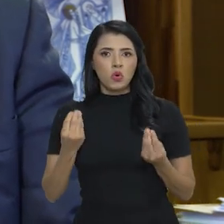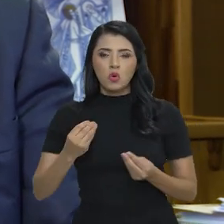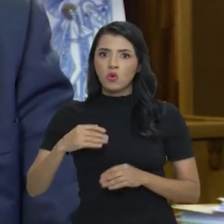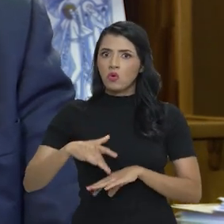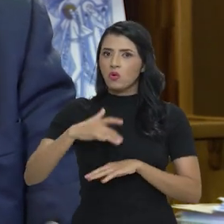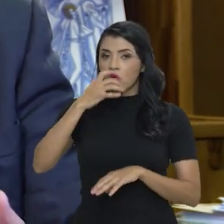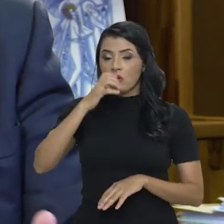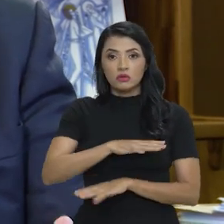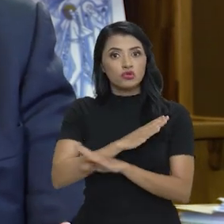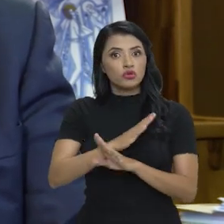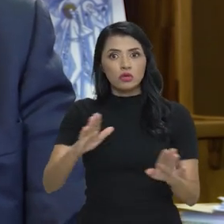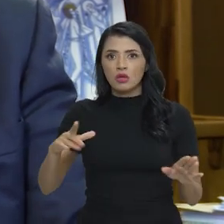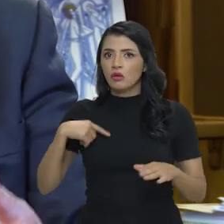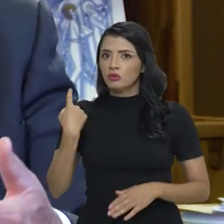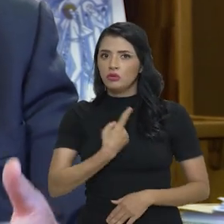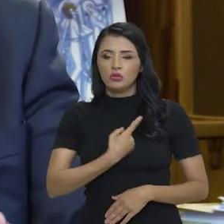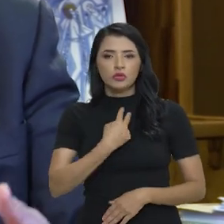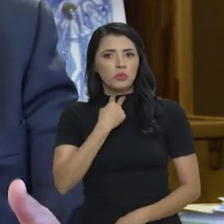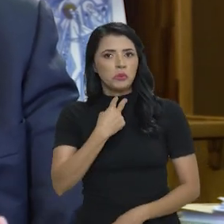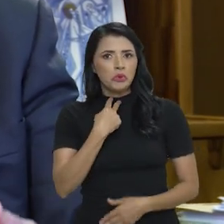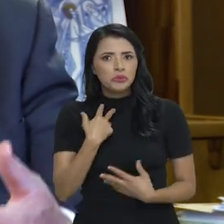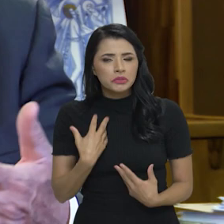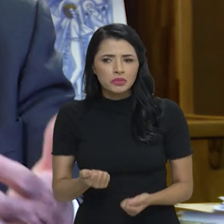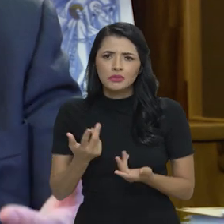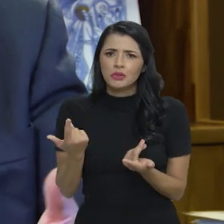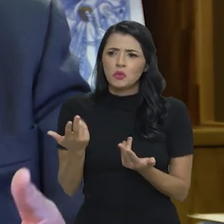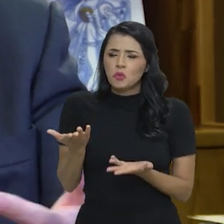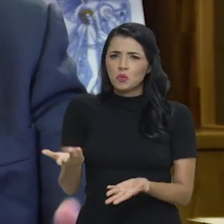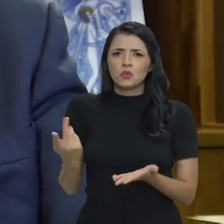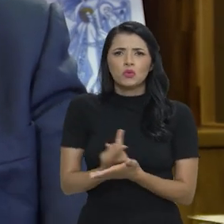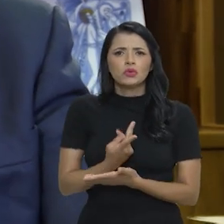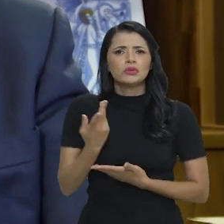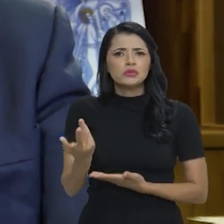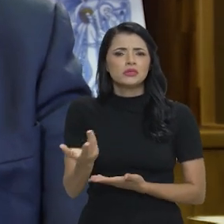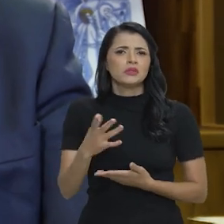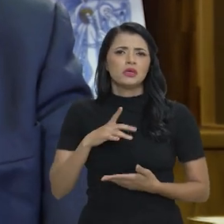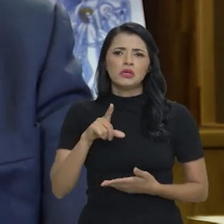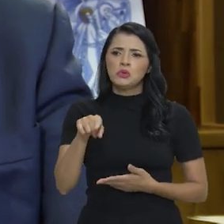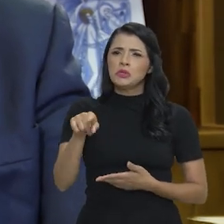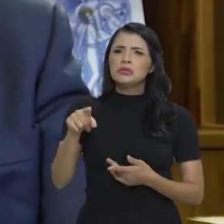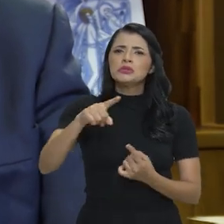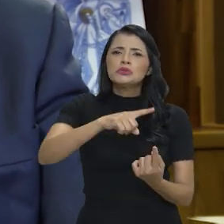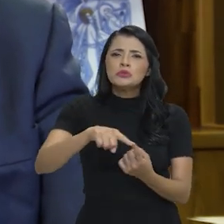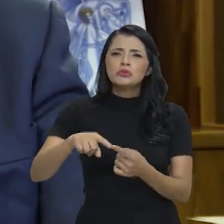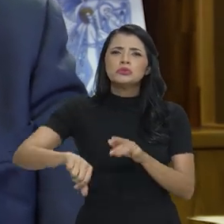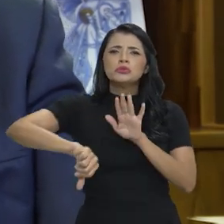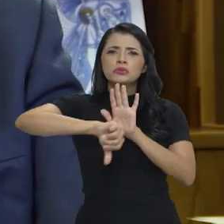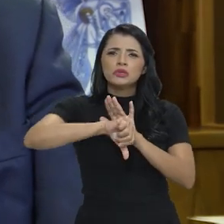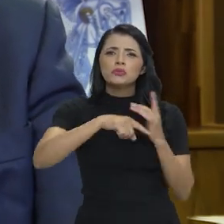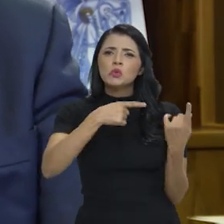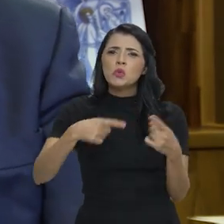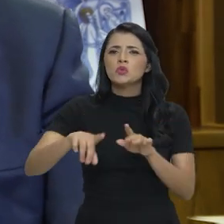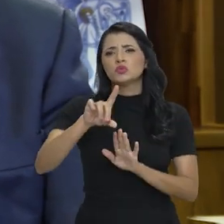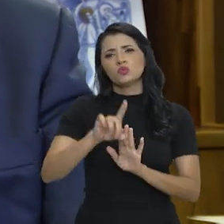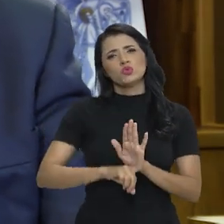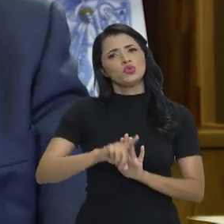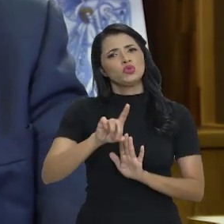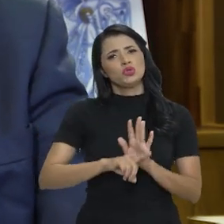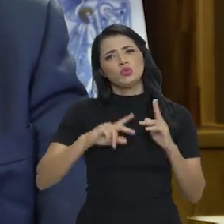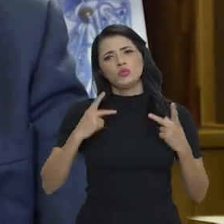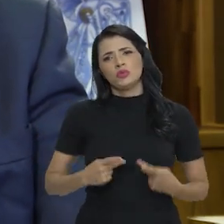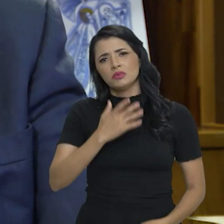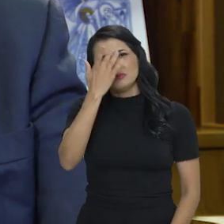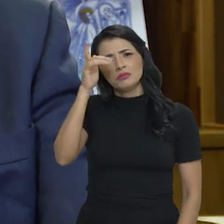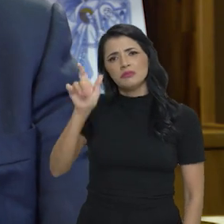Quer dizer, basta, chega, nós não podemos permitir, admitir, esse crime contra o